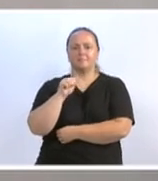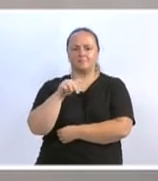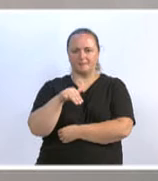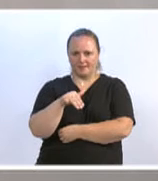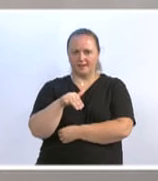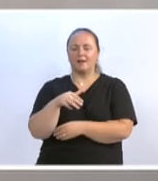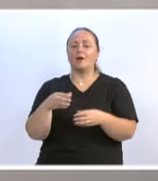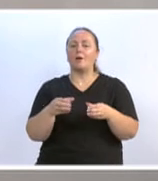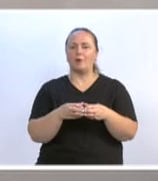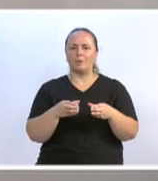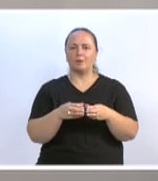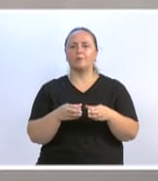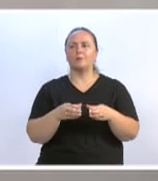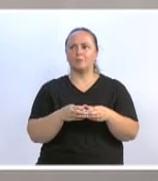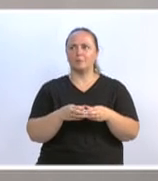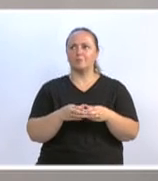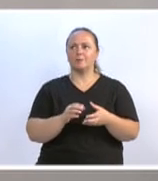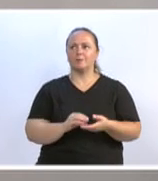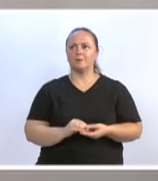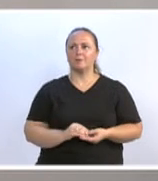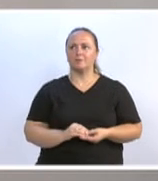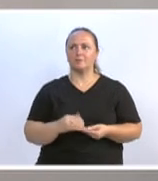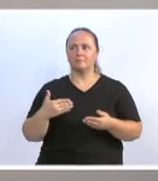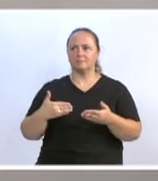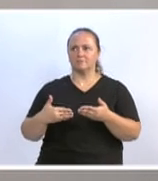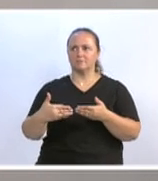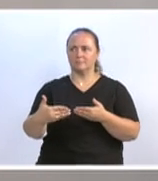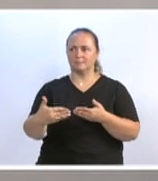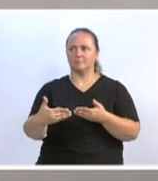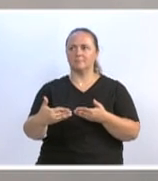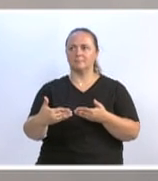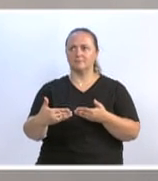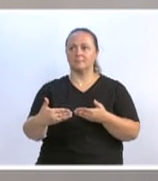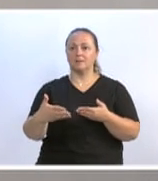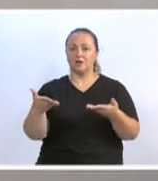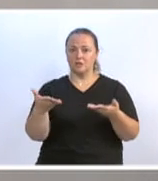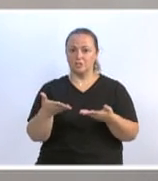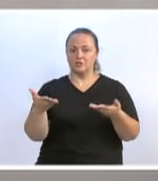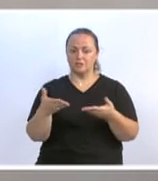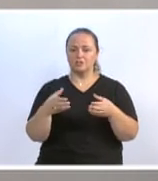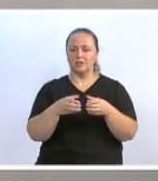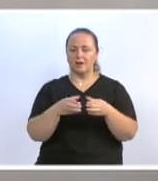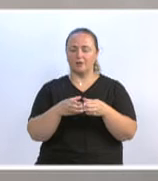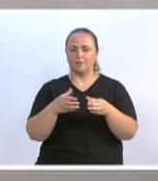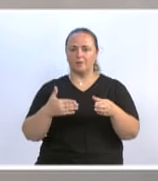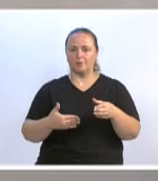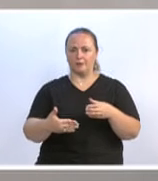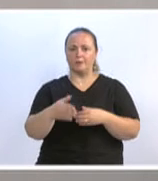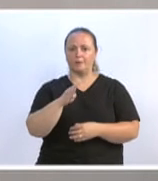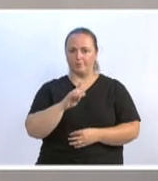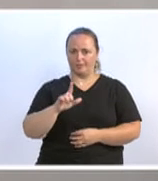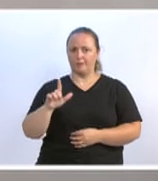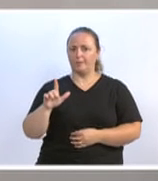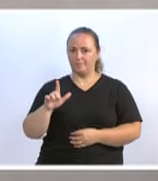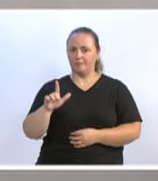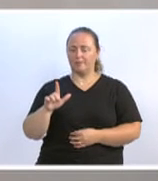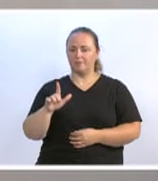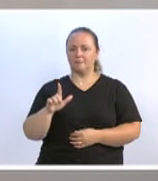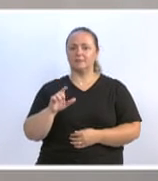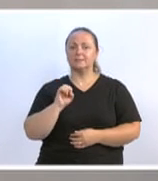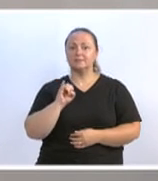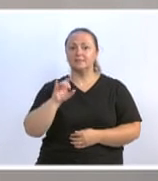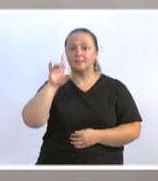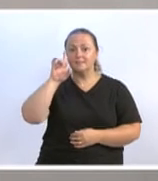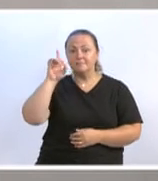equipe já está em Ribeirão Preto, onde enfrentará a equipe dessa cidade, e que, se Deus